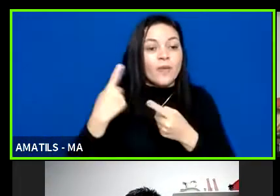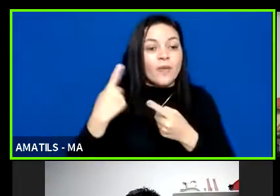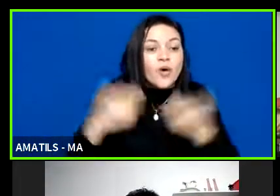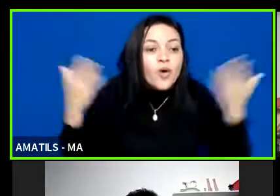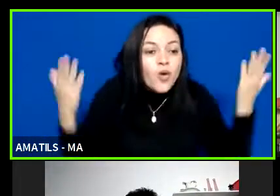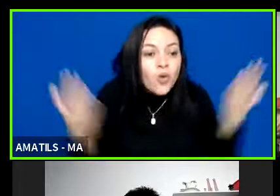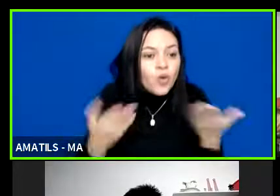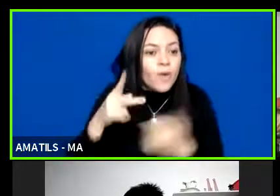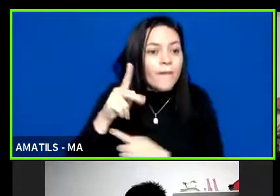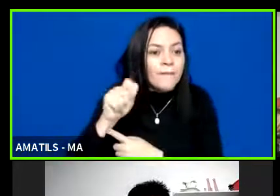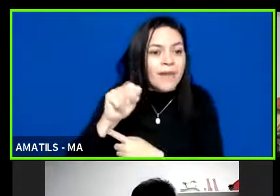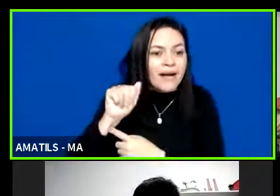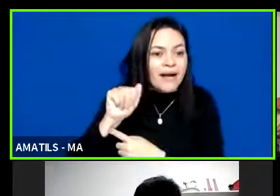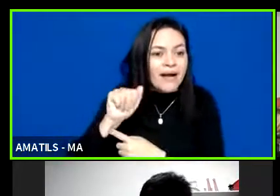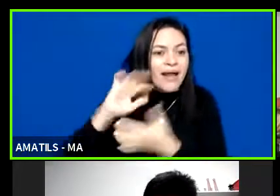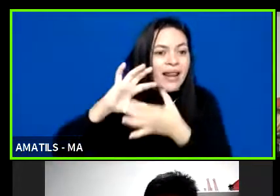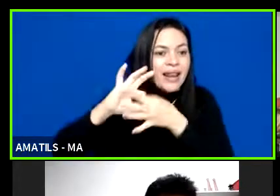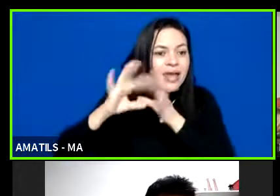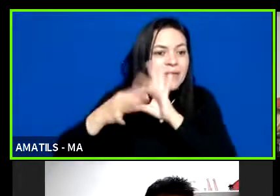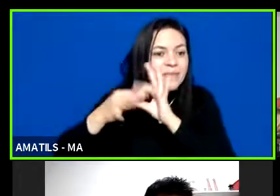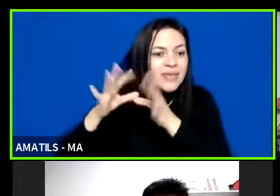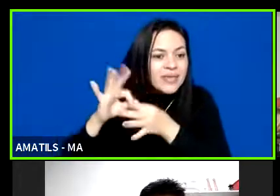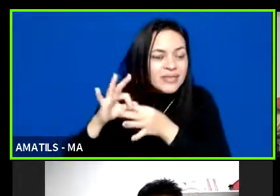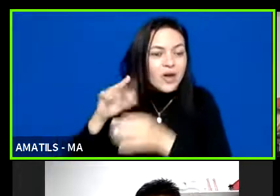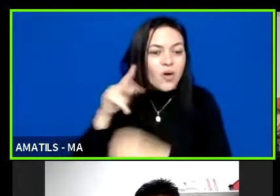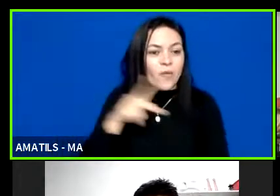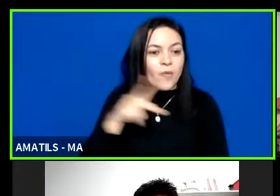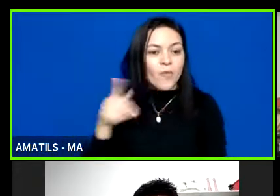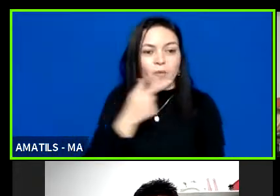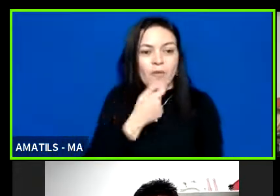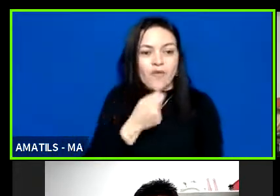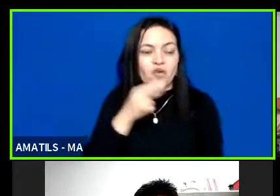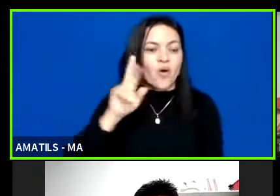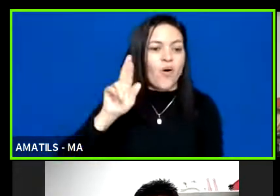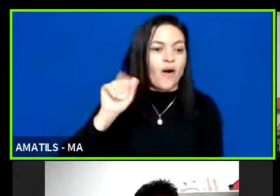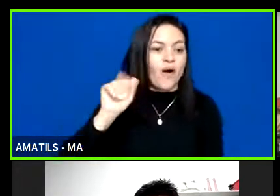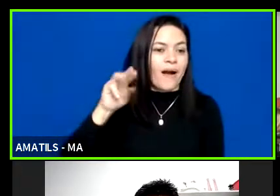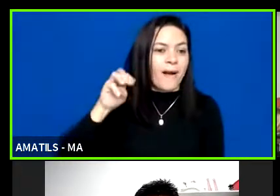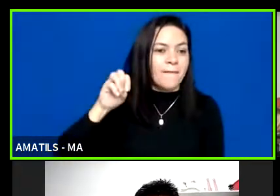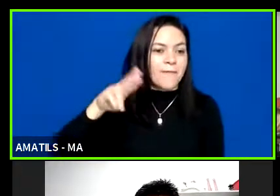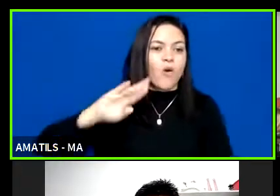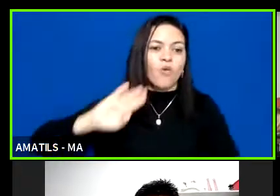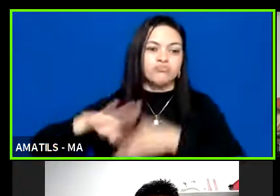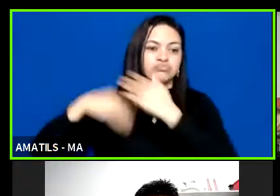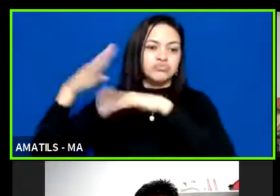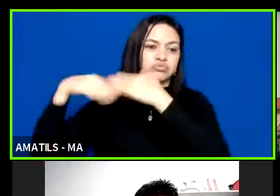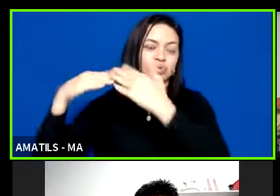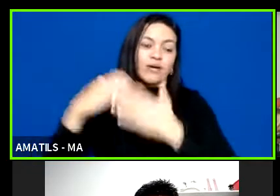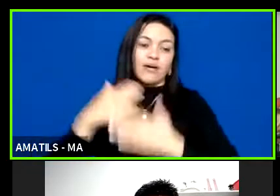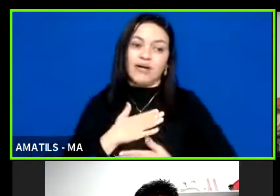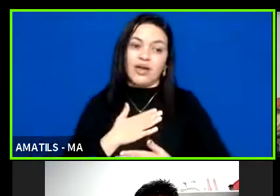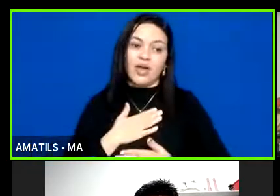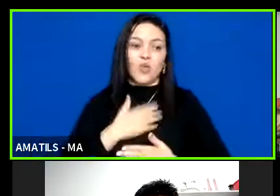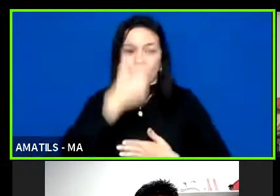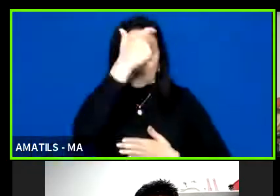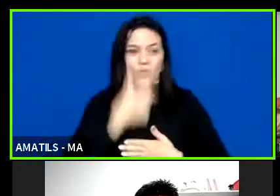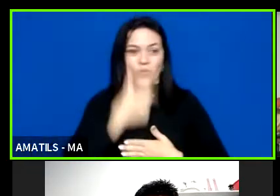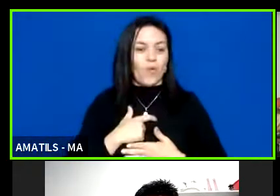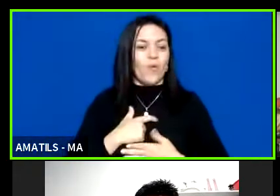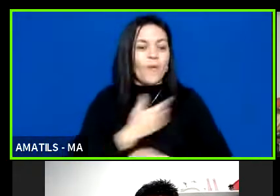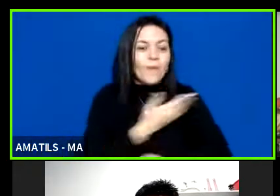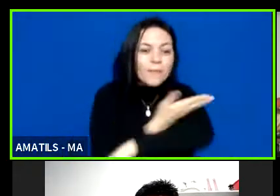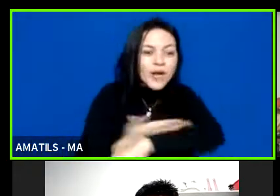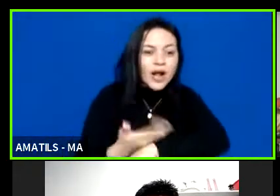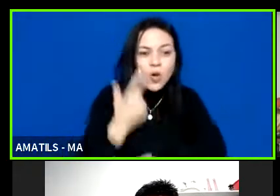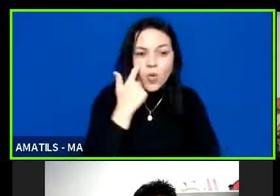todo o mérito que tem o professor Ramon nessa construção. Bom, eu sou caucasiano, branco, olhos